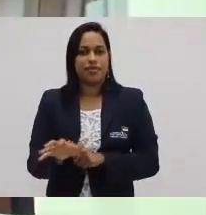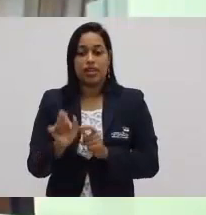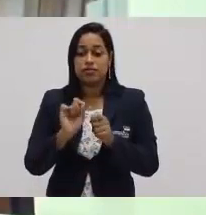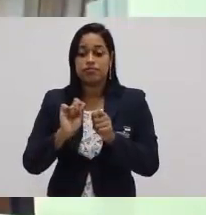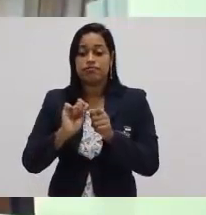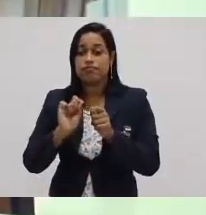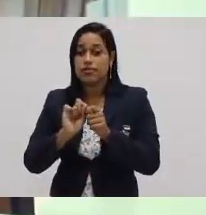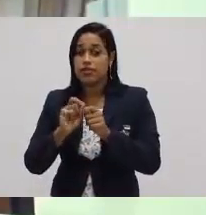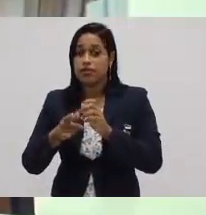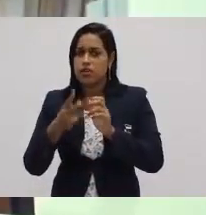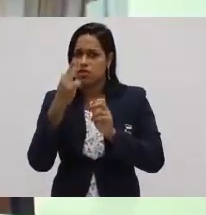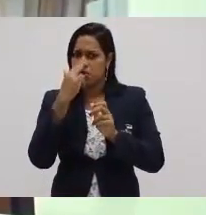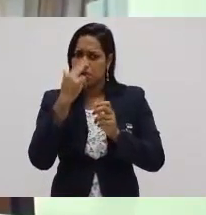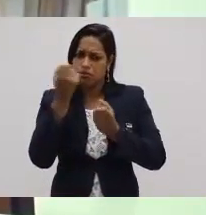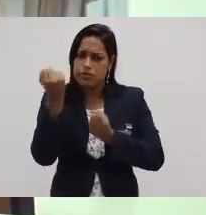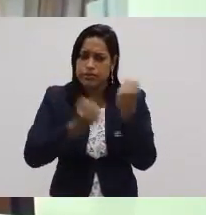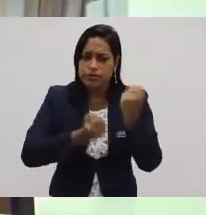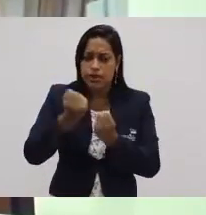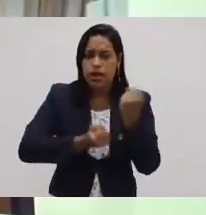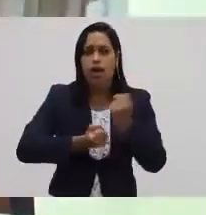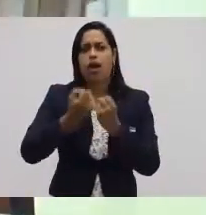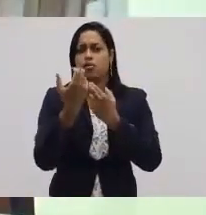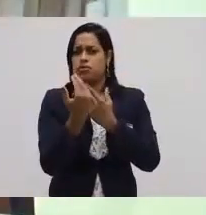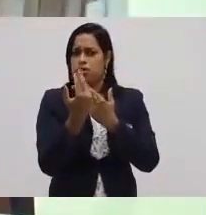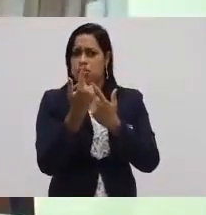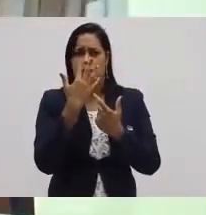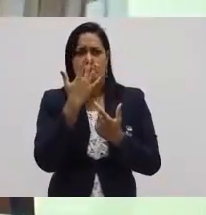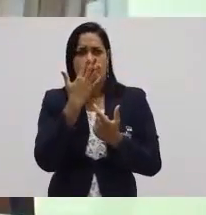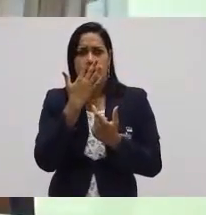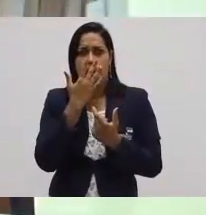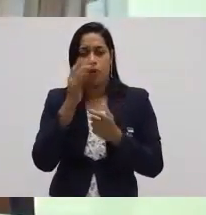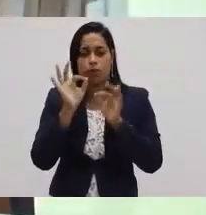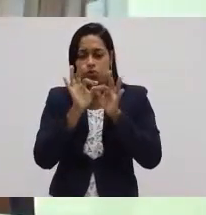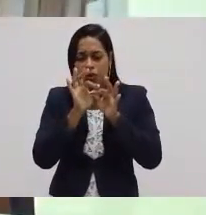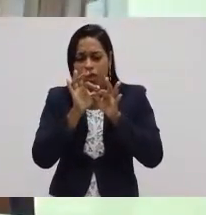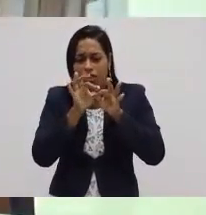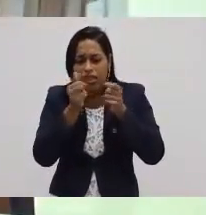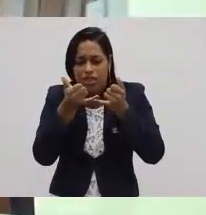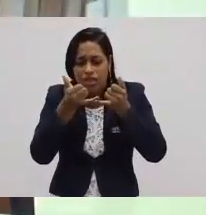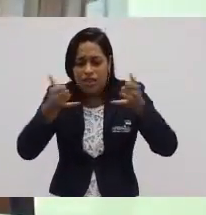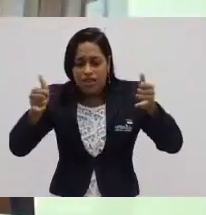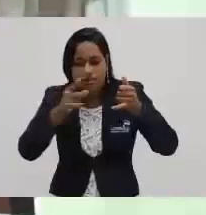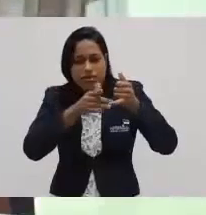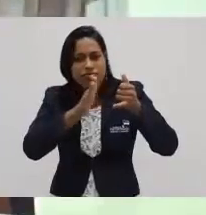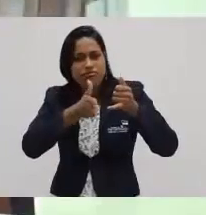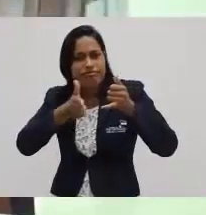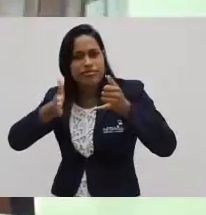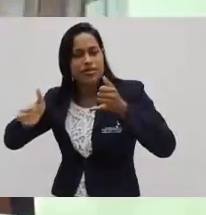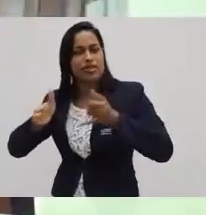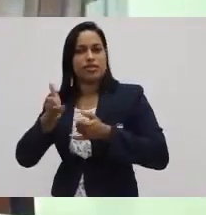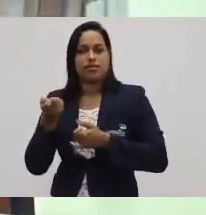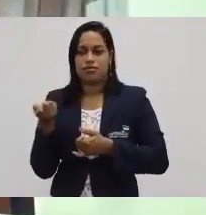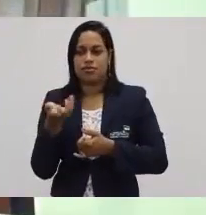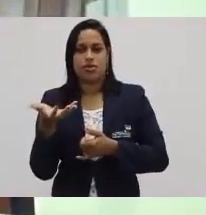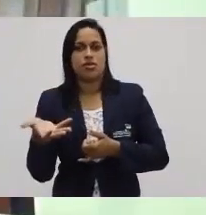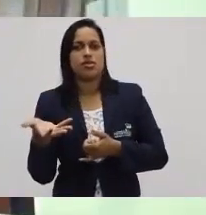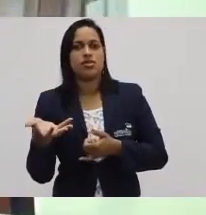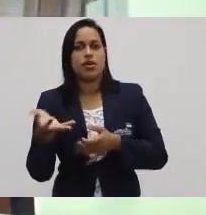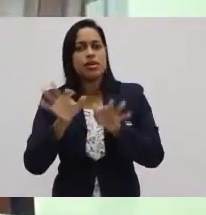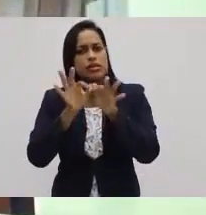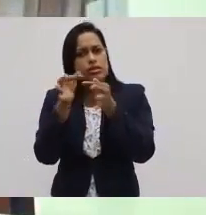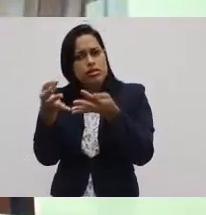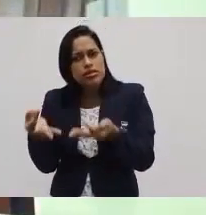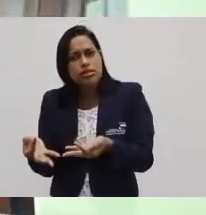produzia o mesmo carro, com as mesmas peças, da mesma cor, numa linha de produção contínua, tornando isso mais simples de ser